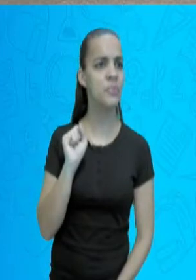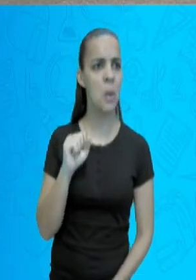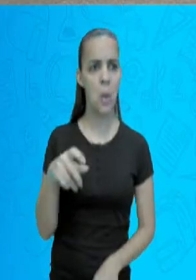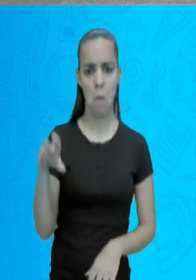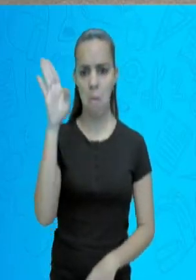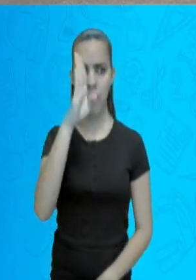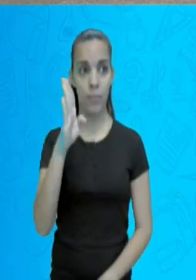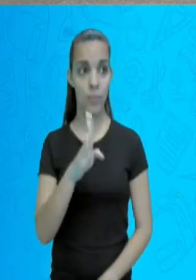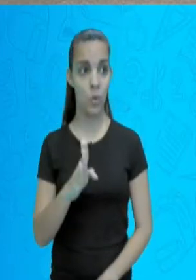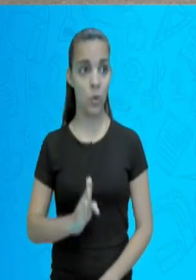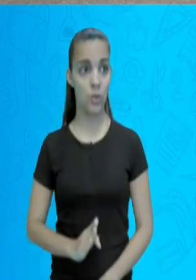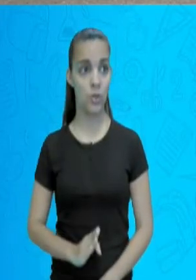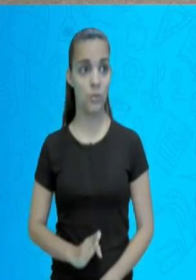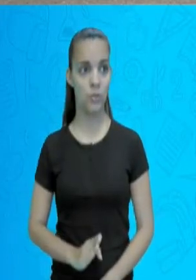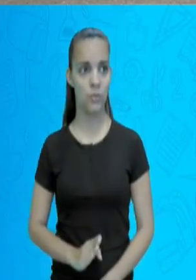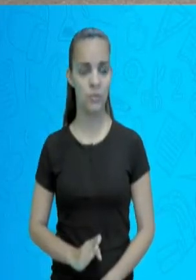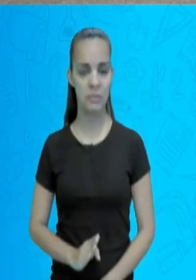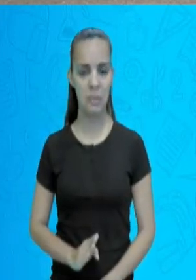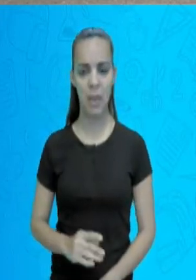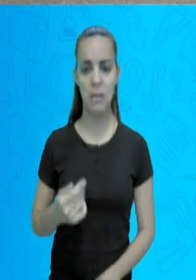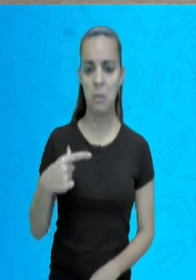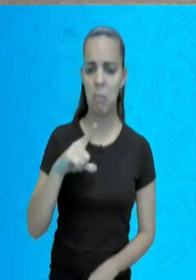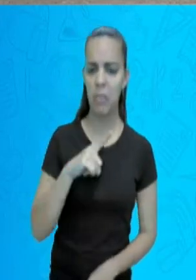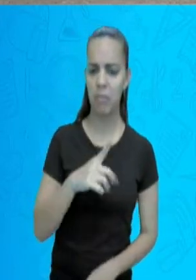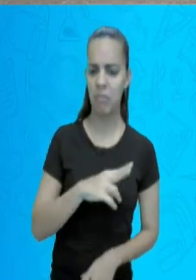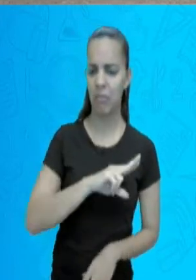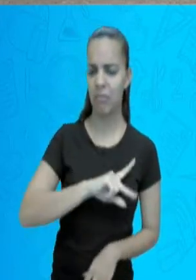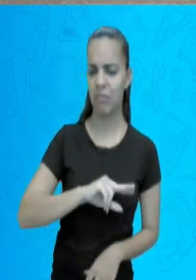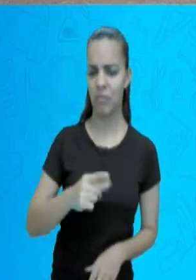é um país de adultos.